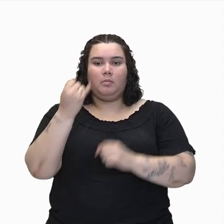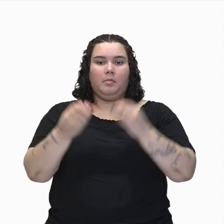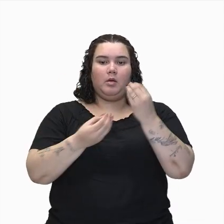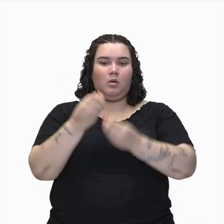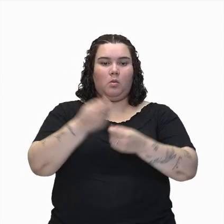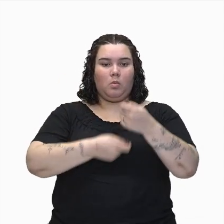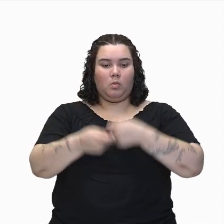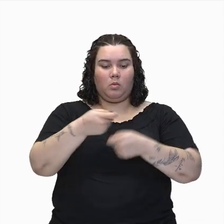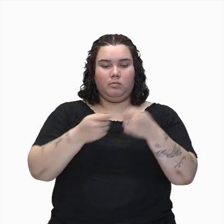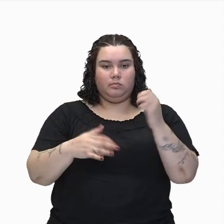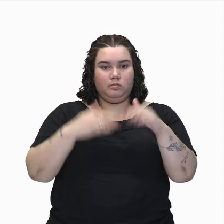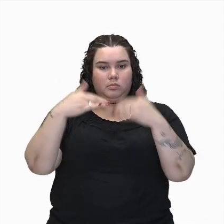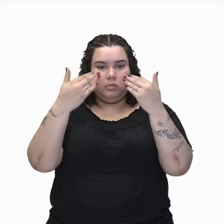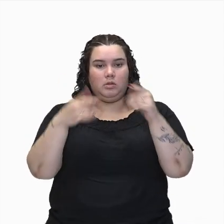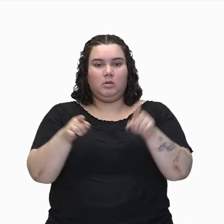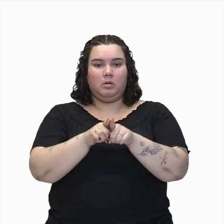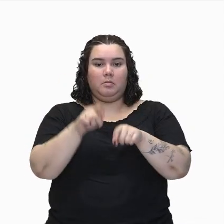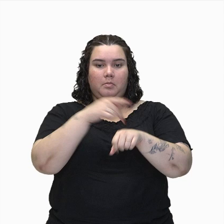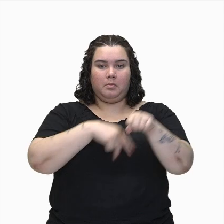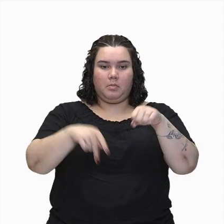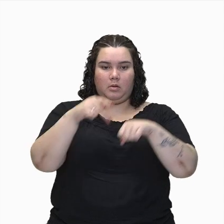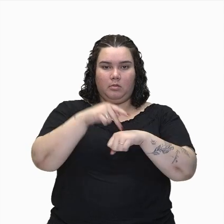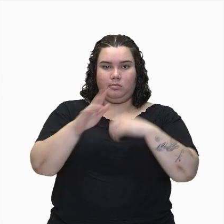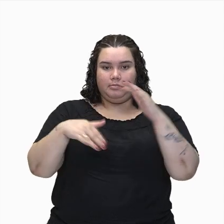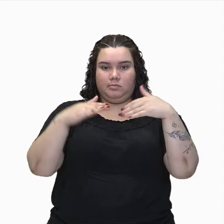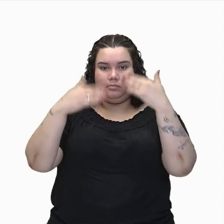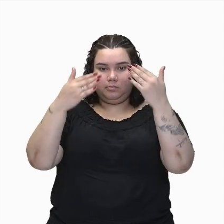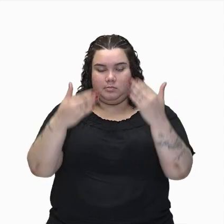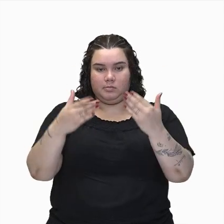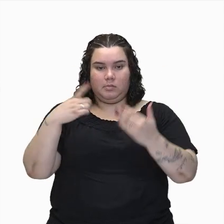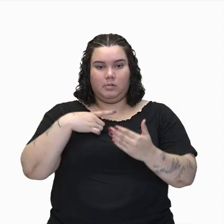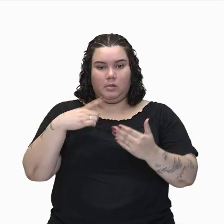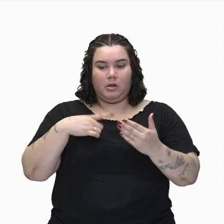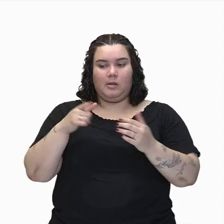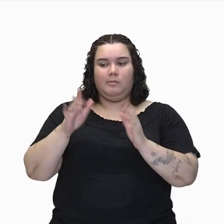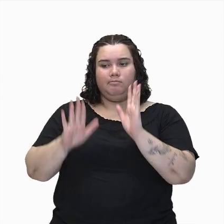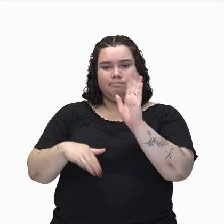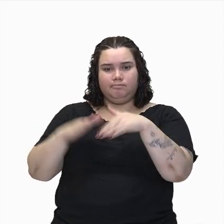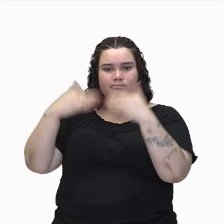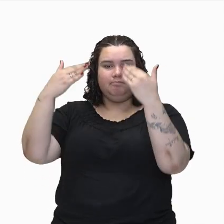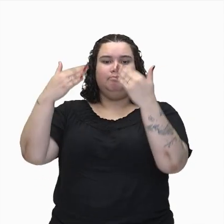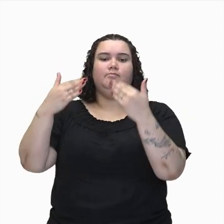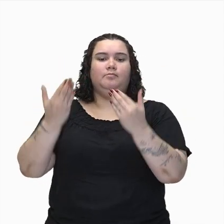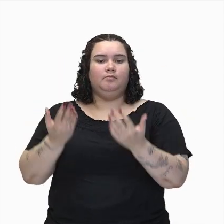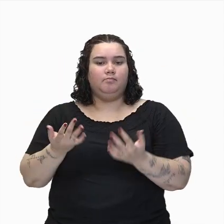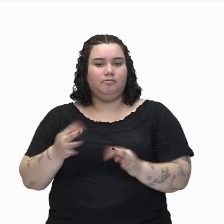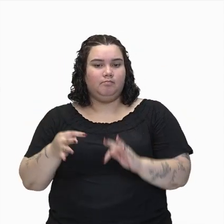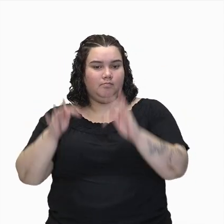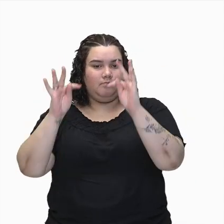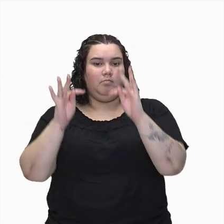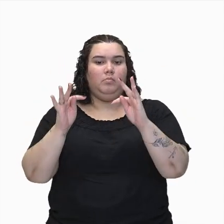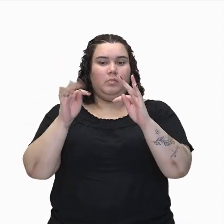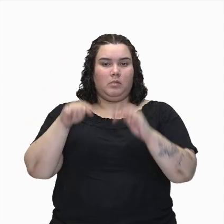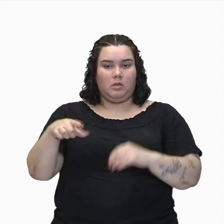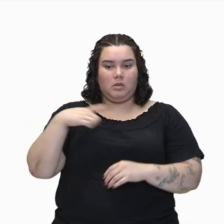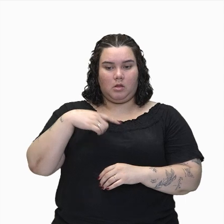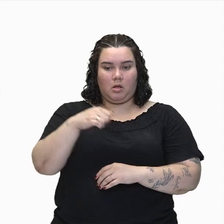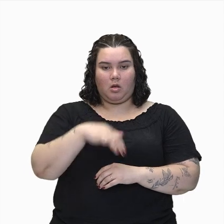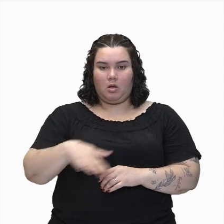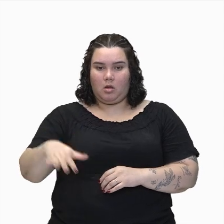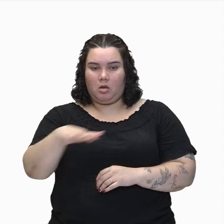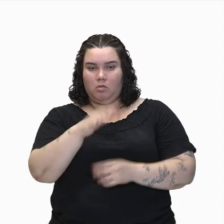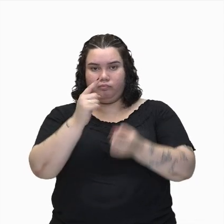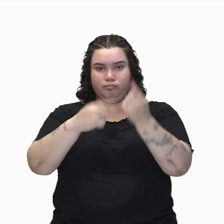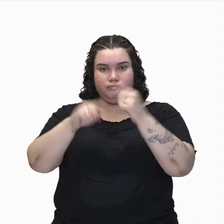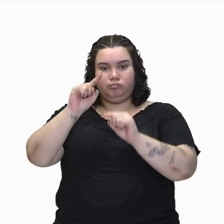econômico e para o crescimento de um país. Quanto mais desenvolvida, tecnológica e evoluída as fontes de energia